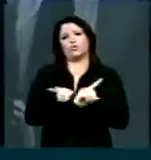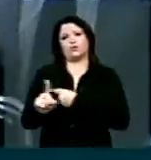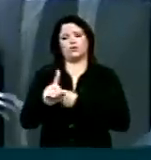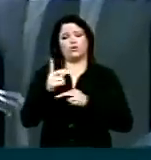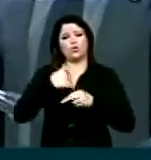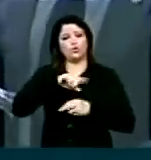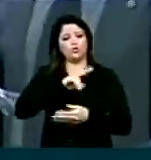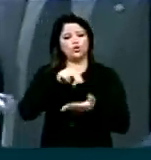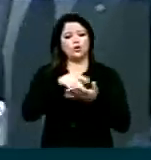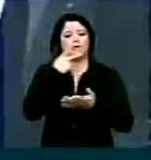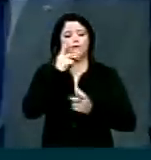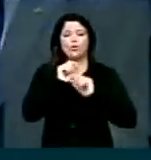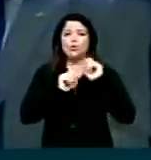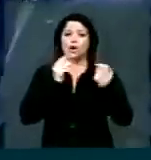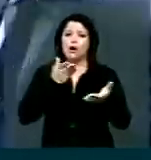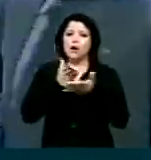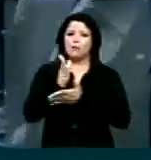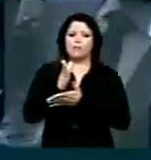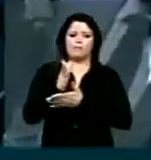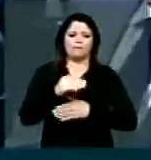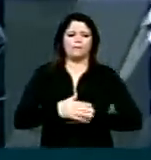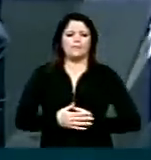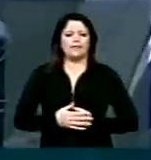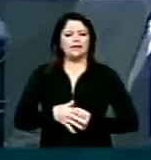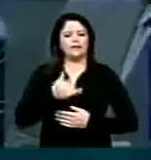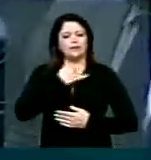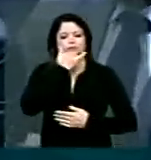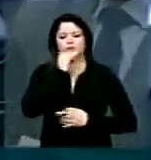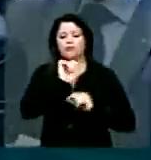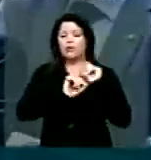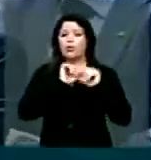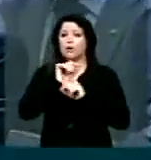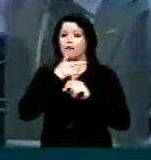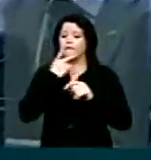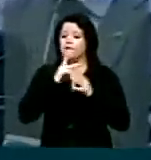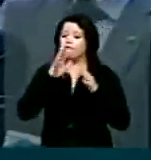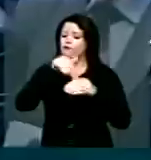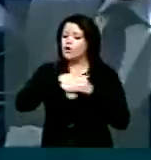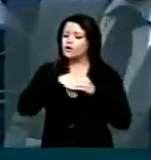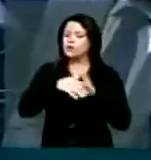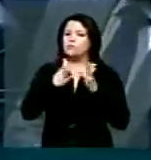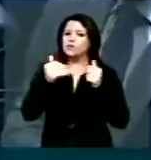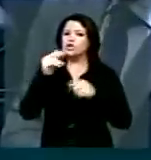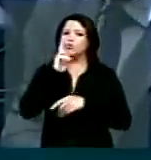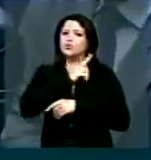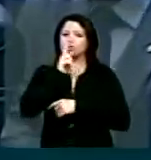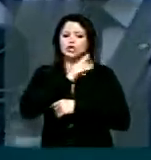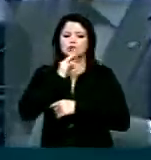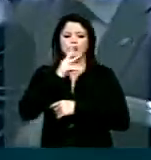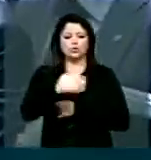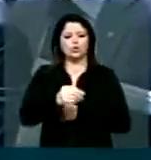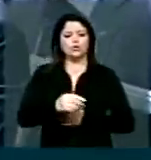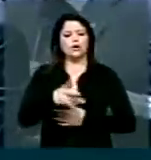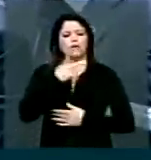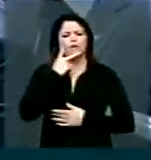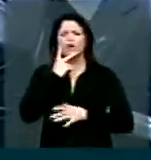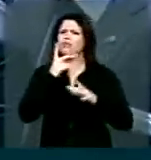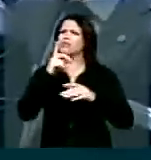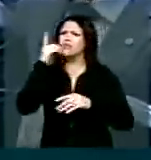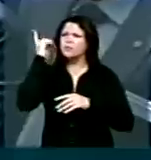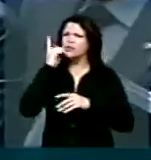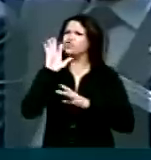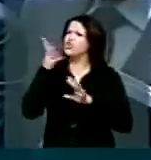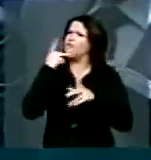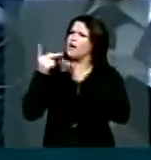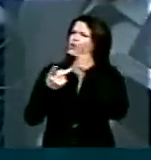estamos aqui aprovando... Senhora Presidente... É para poder estar votando o requerimento de urgência. Não inscrito para falar, senhora Presidente. Deputado Garotinho, por